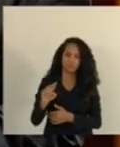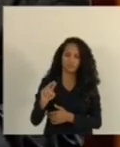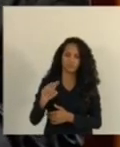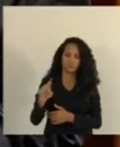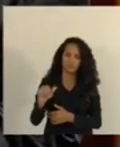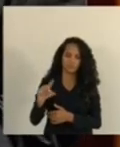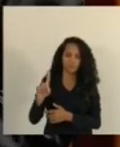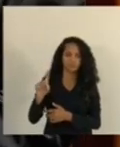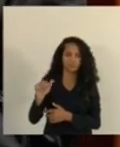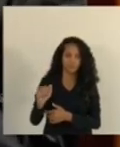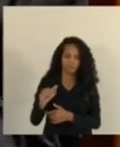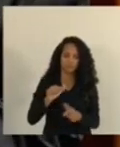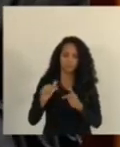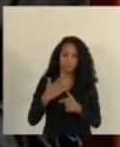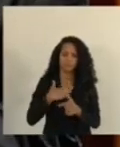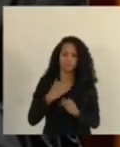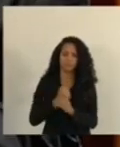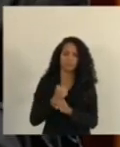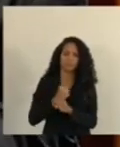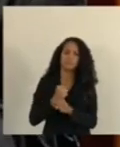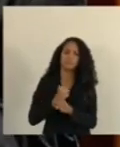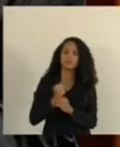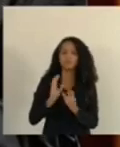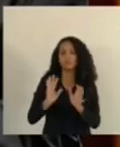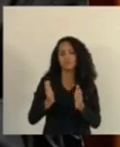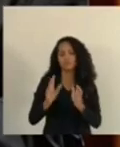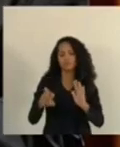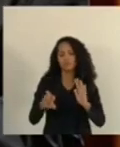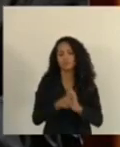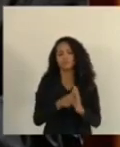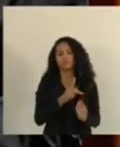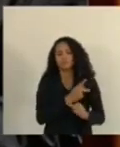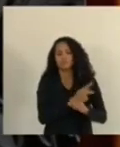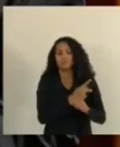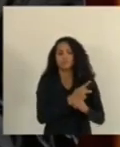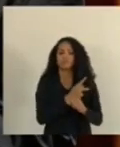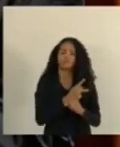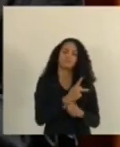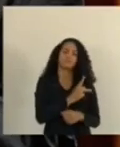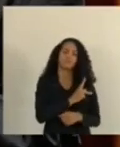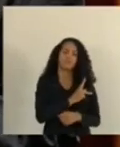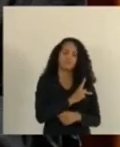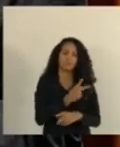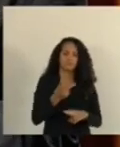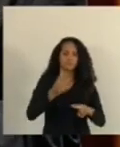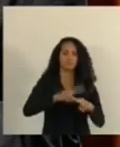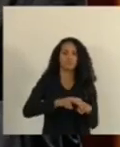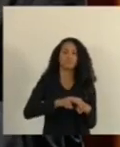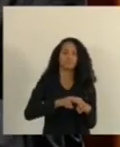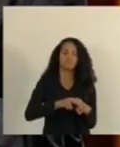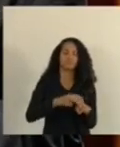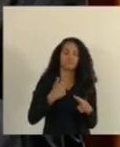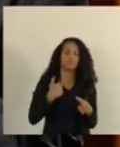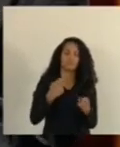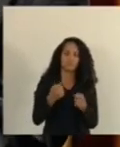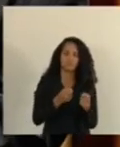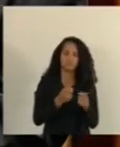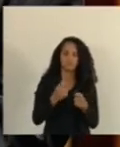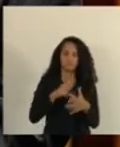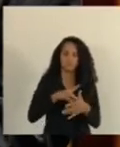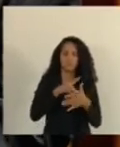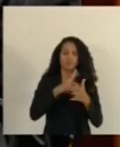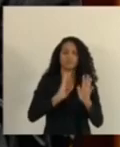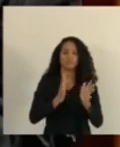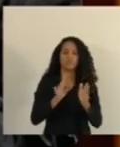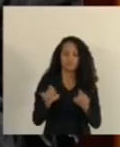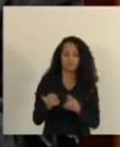como Lousada, trabalhou comigo muito tempo, inclusive na superintendência de polícia prisional, onde eu chefiei por algum tempo, e